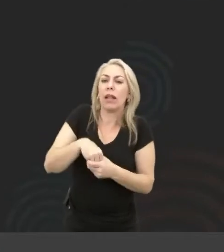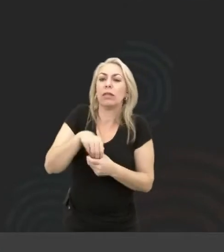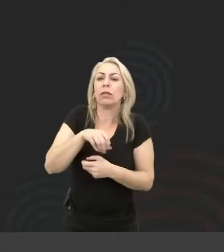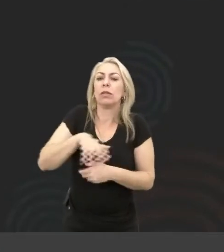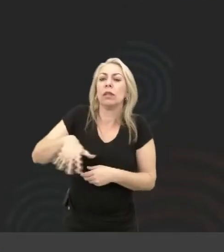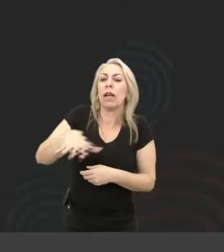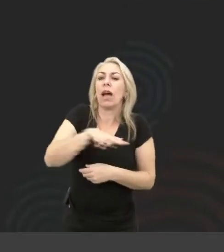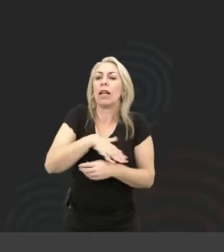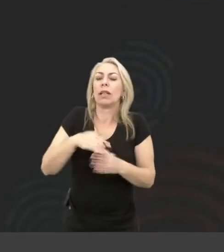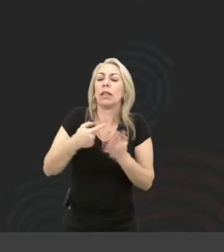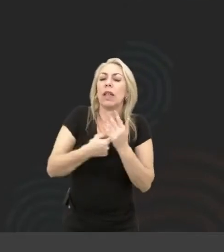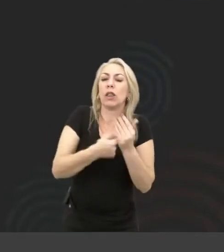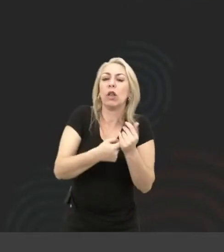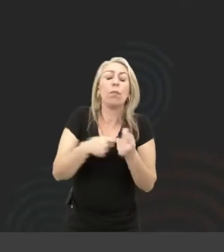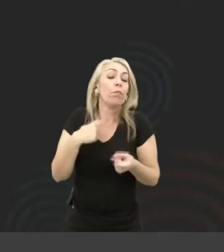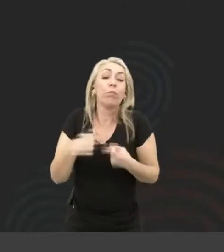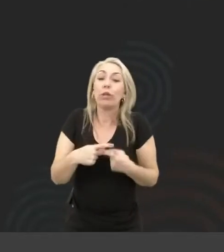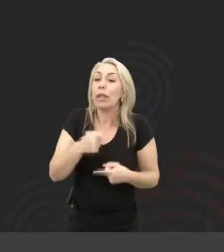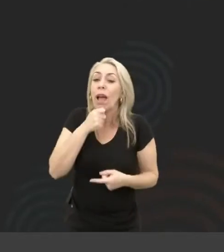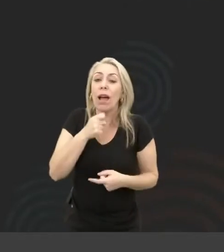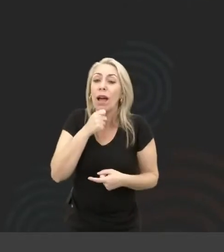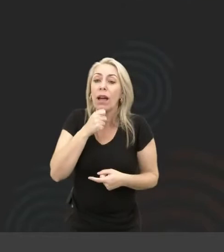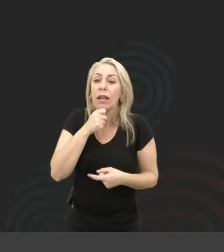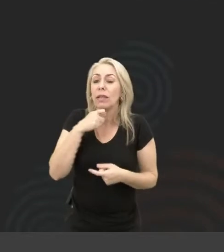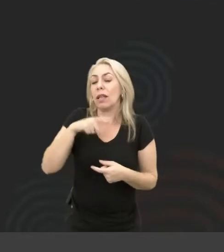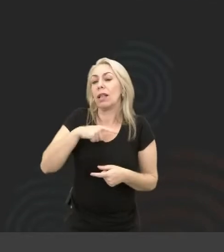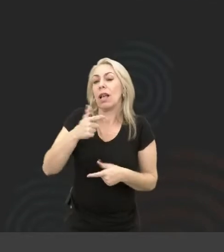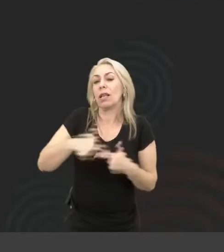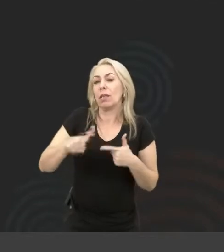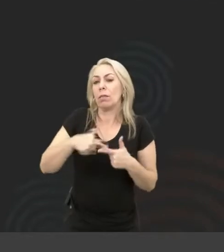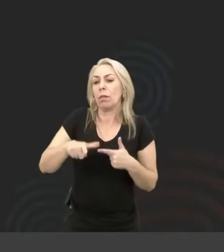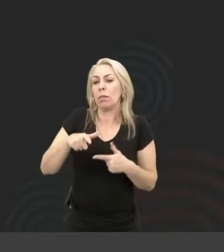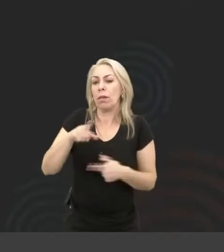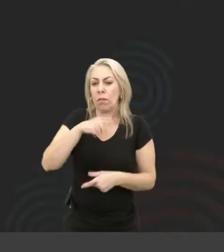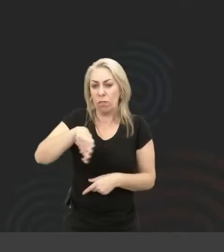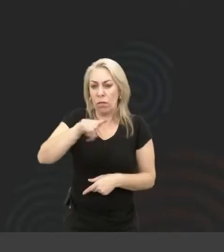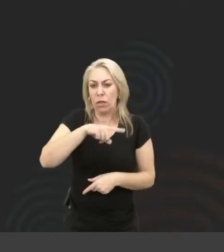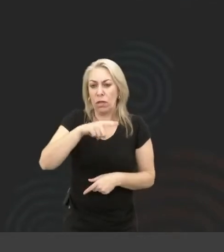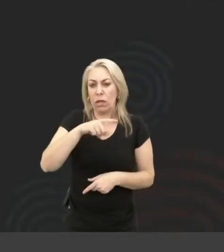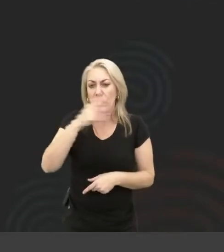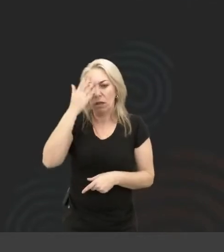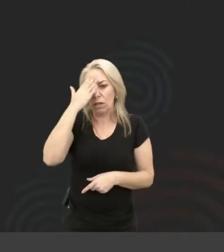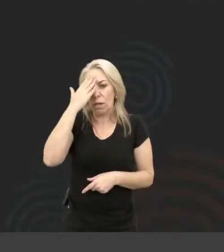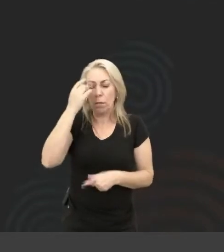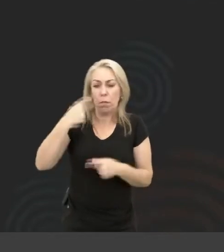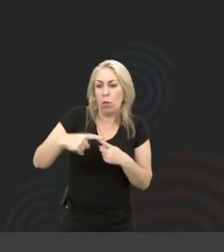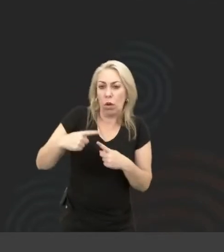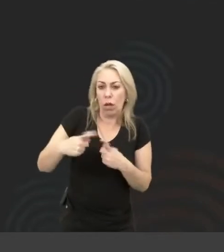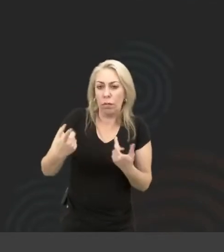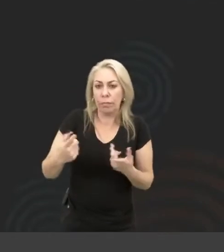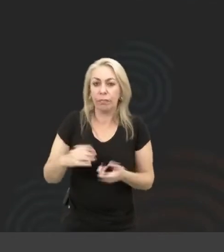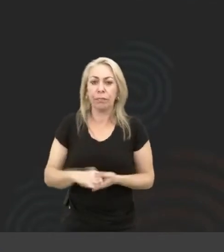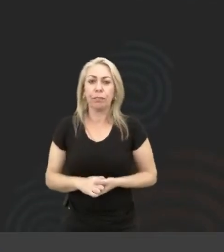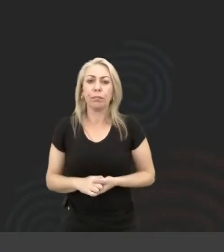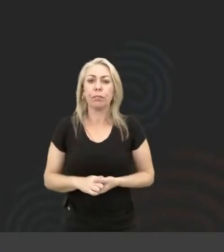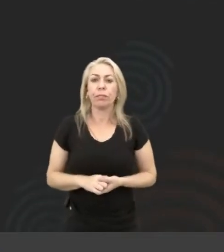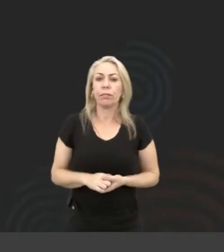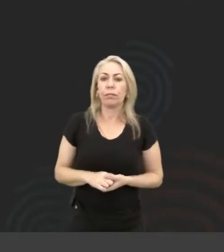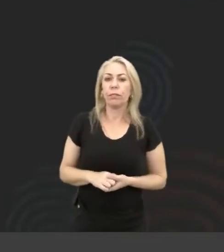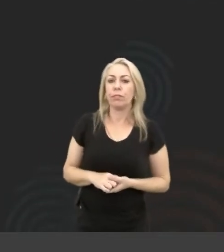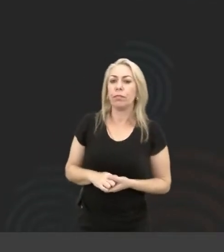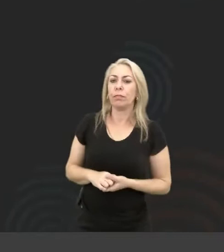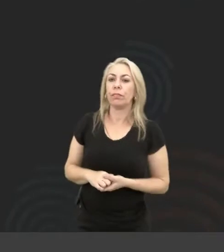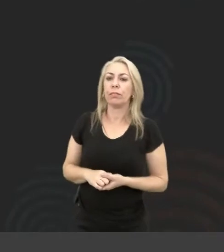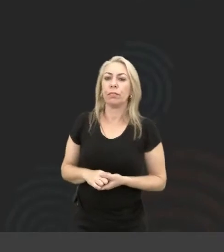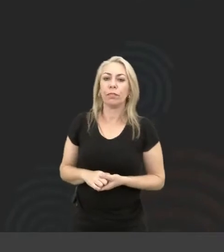tecnologia? Por que ainda a gente tem esse problema? Vocês teriam um insight, assim? Deixa eu começar essa,